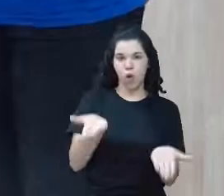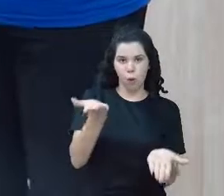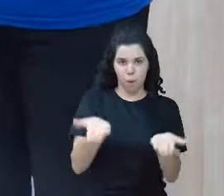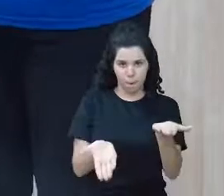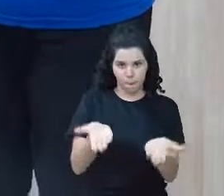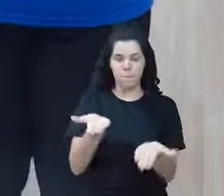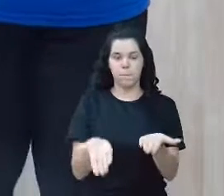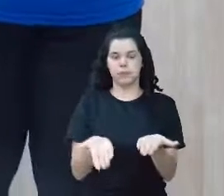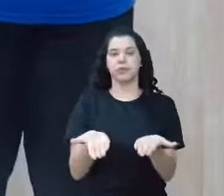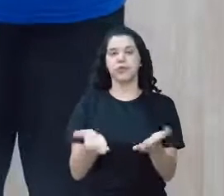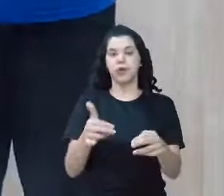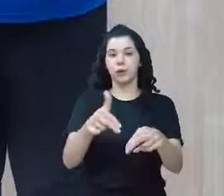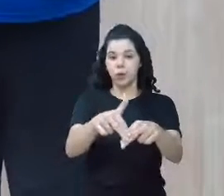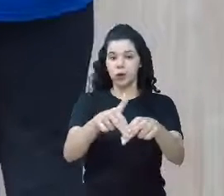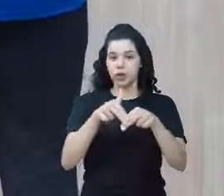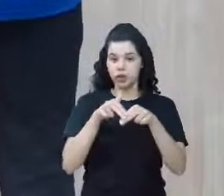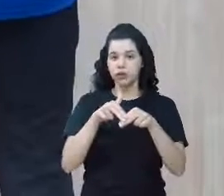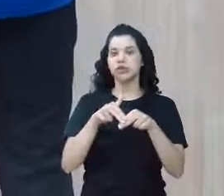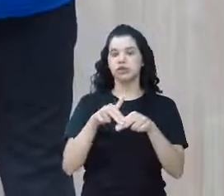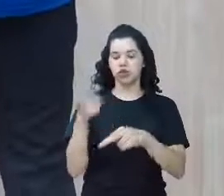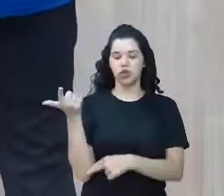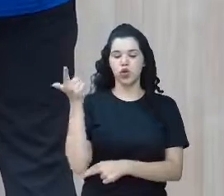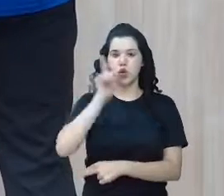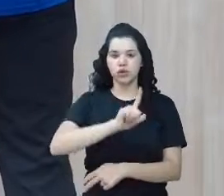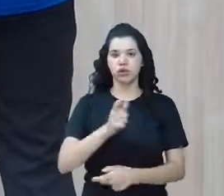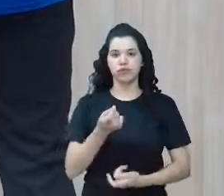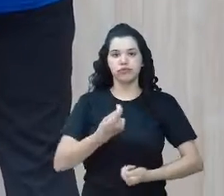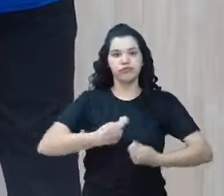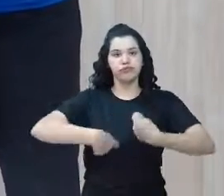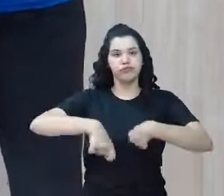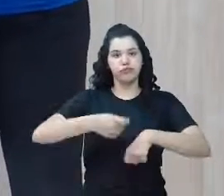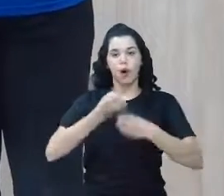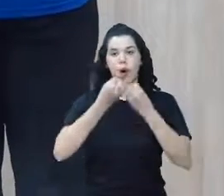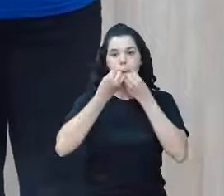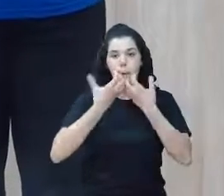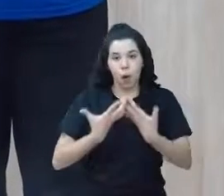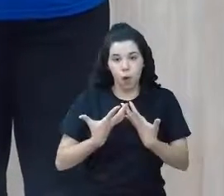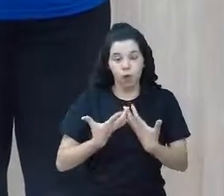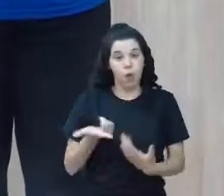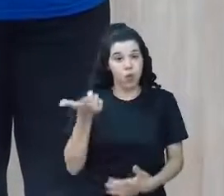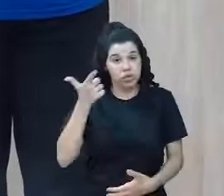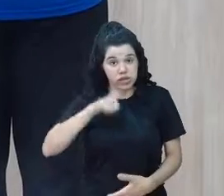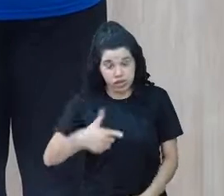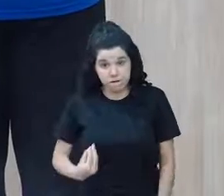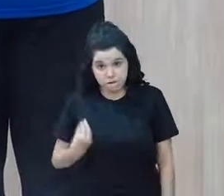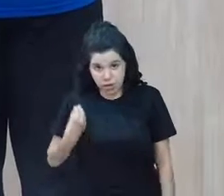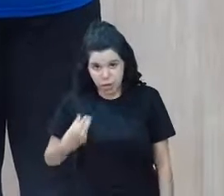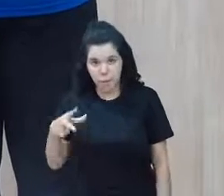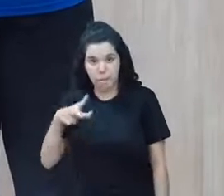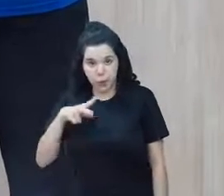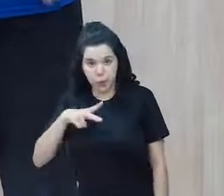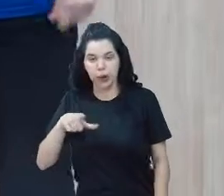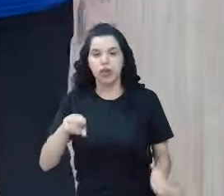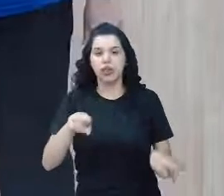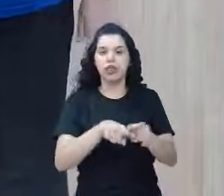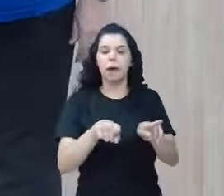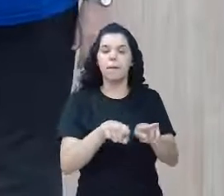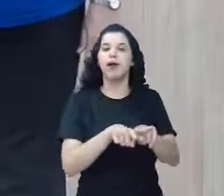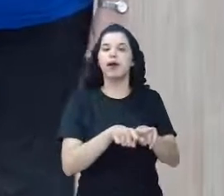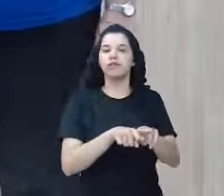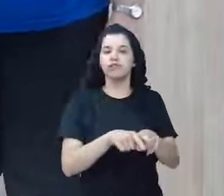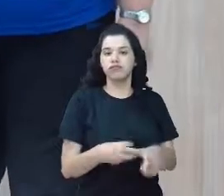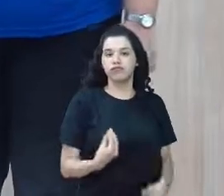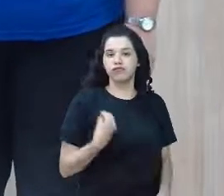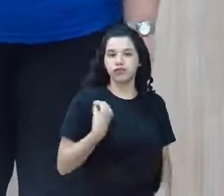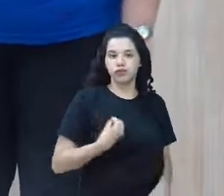Assim, teremos uma boa administração, tanto da nossa vida pessoal, quanto da nossa vida também